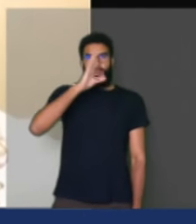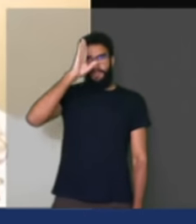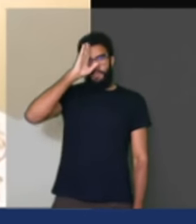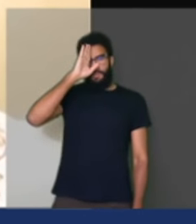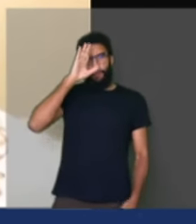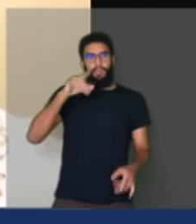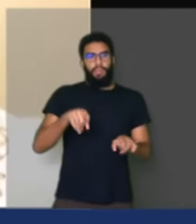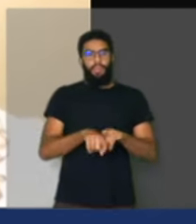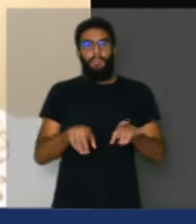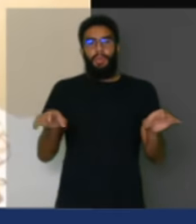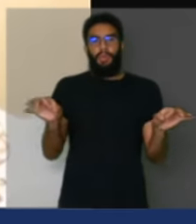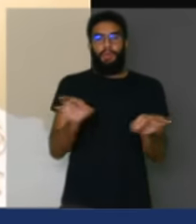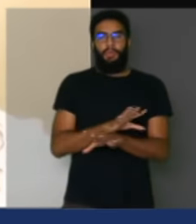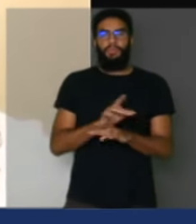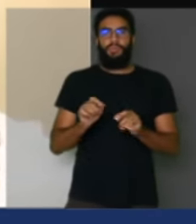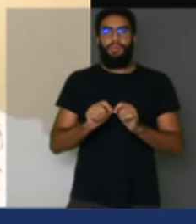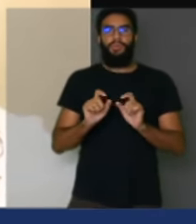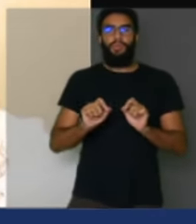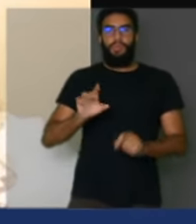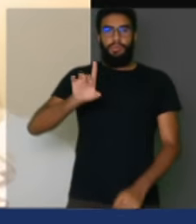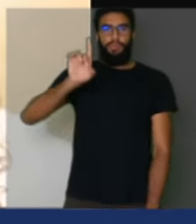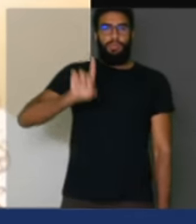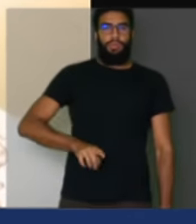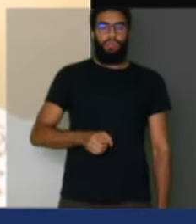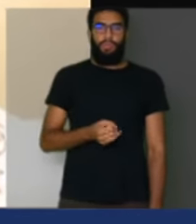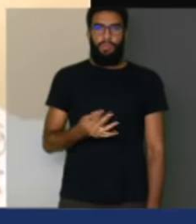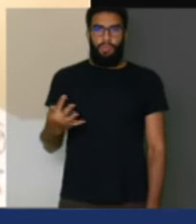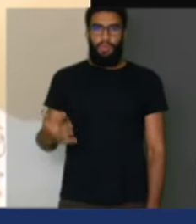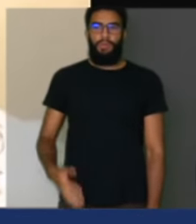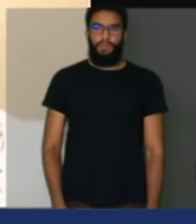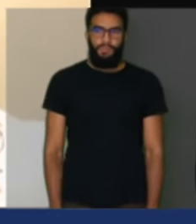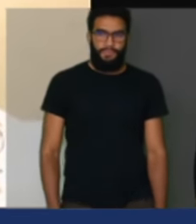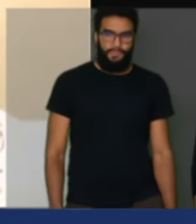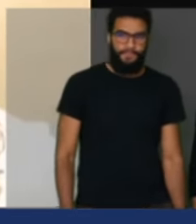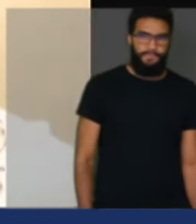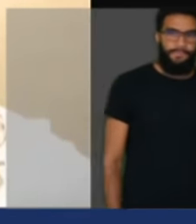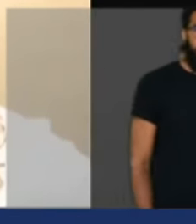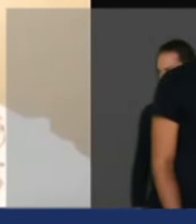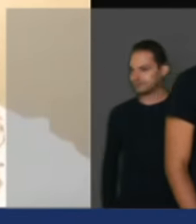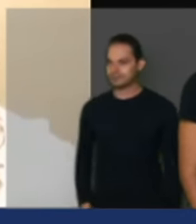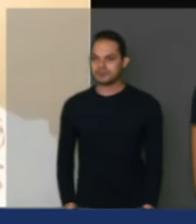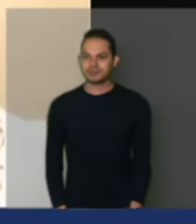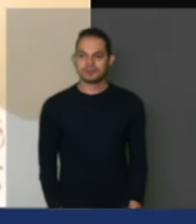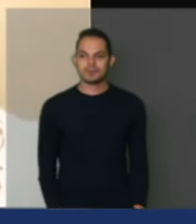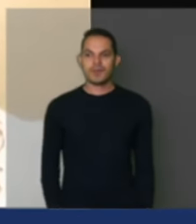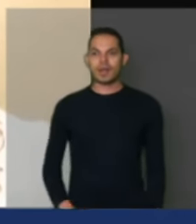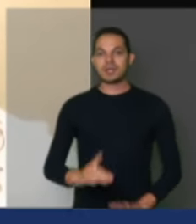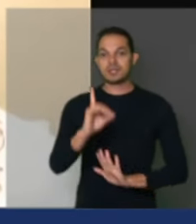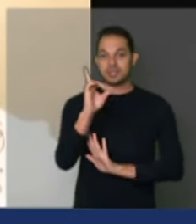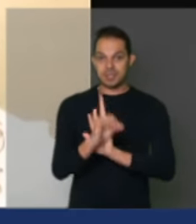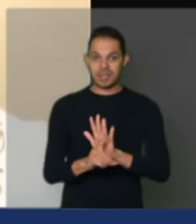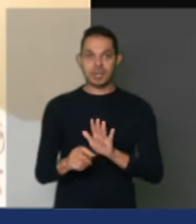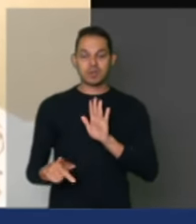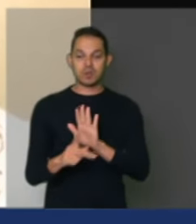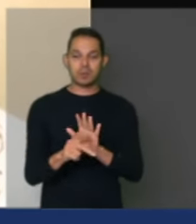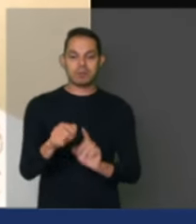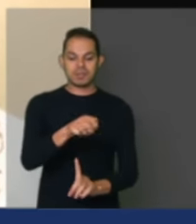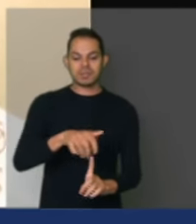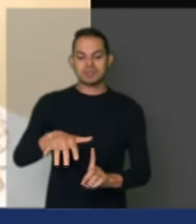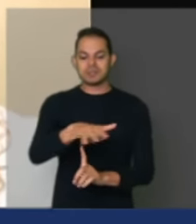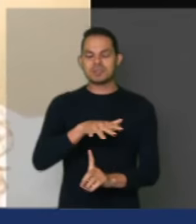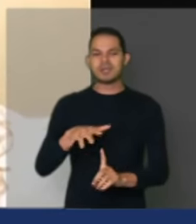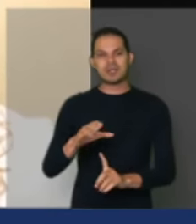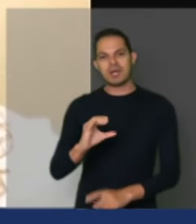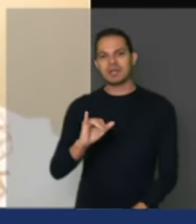trazendo muitos direitos e também muitos deveres do Estado brasileiro e muitos direitos da nossa sociedade, dos direitos civis,